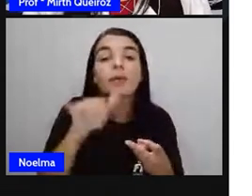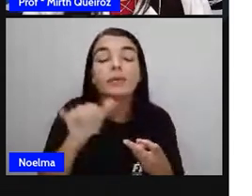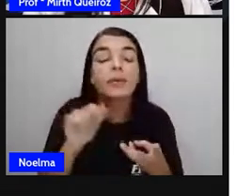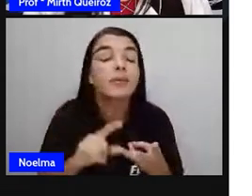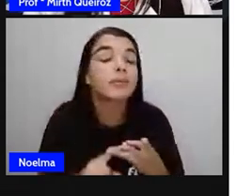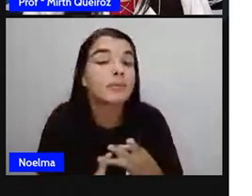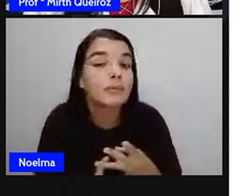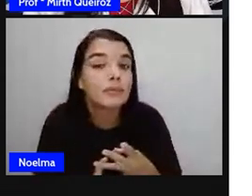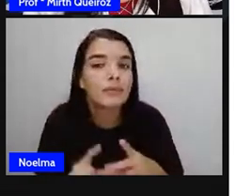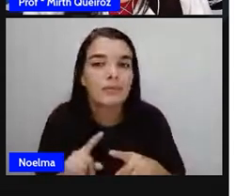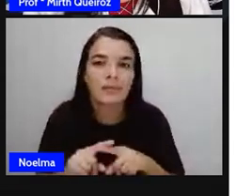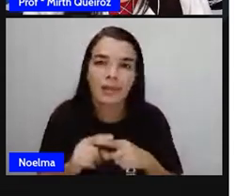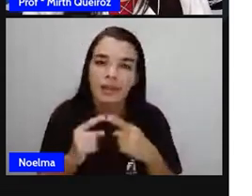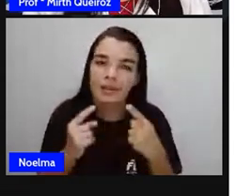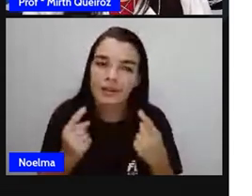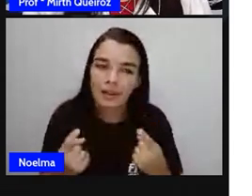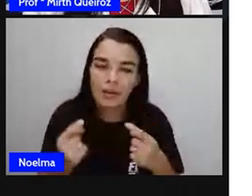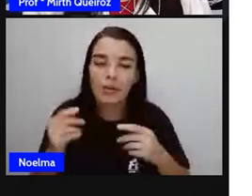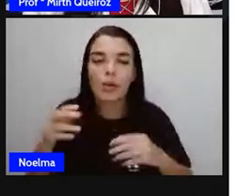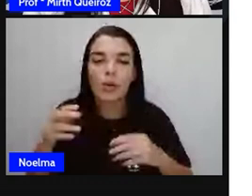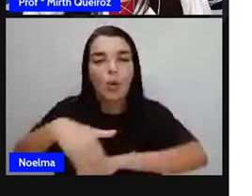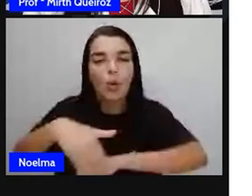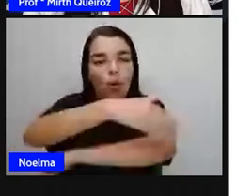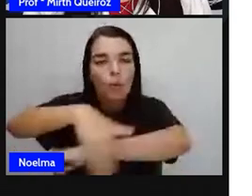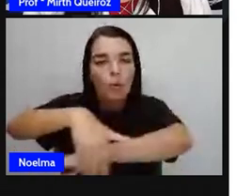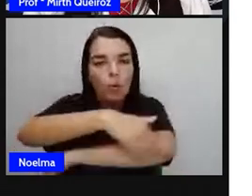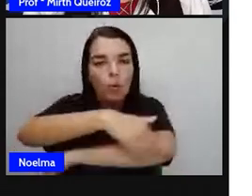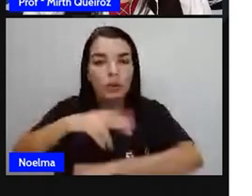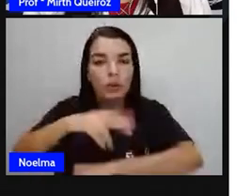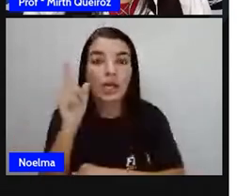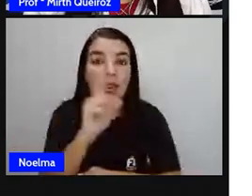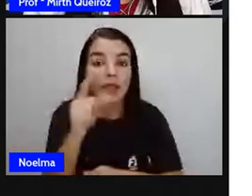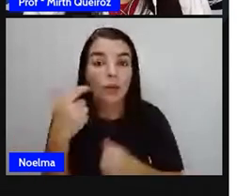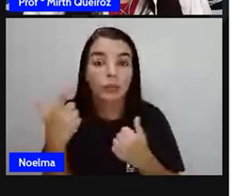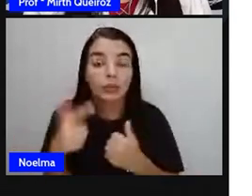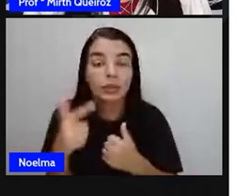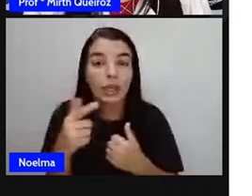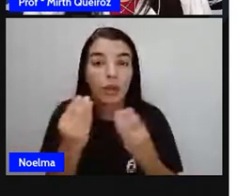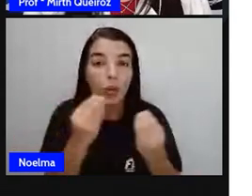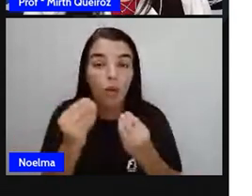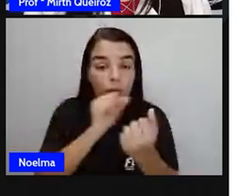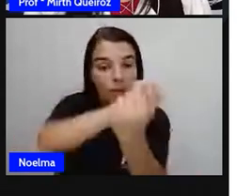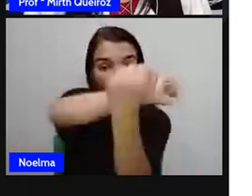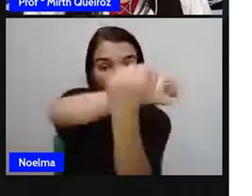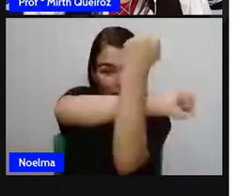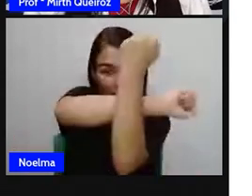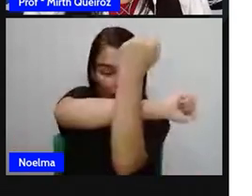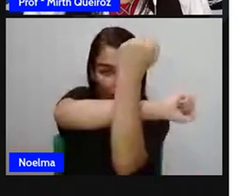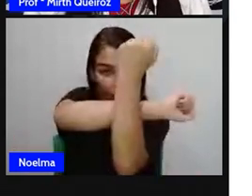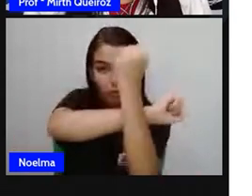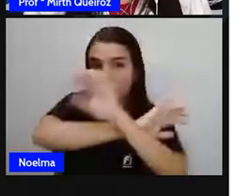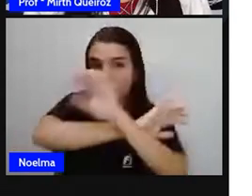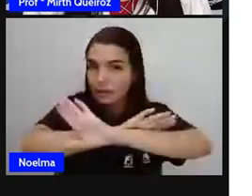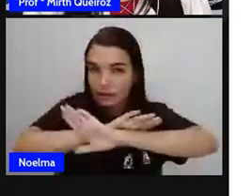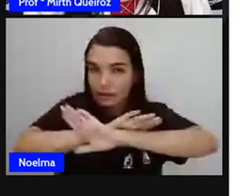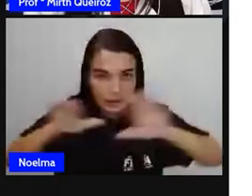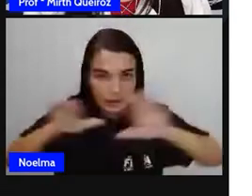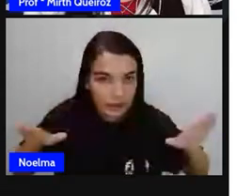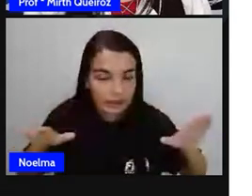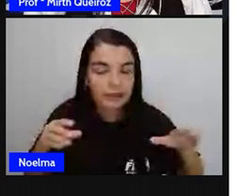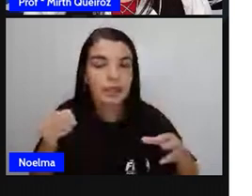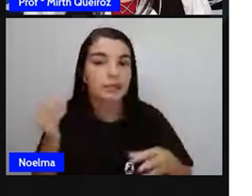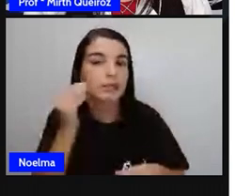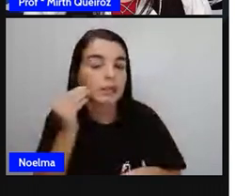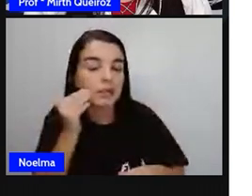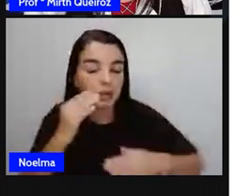o quê? São ruas que, onde elas não se cruzam, Elas não têm ponto em comum e